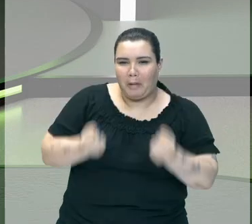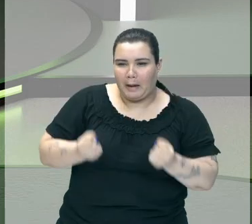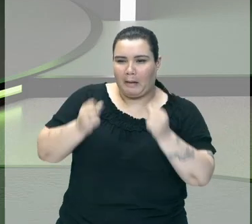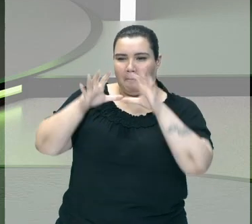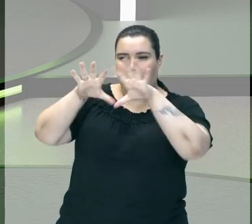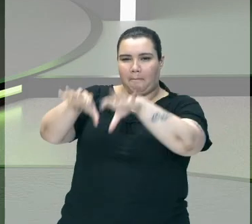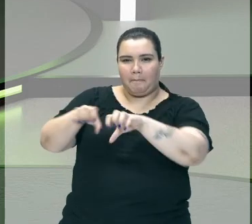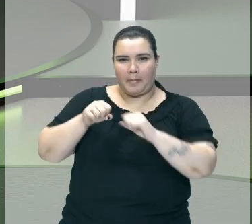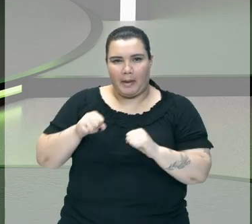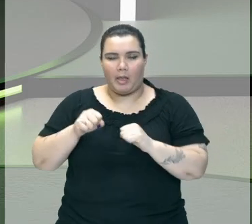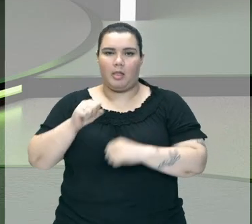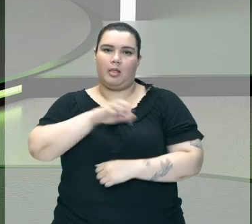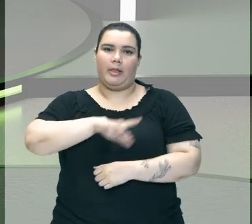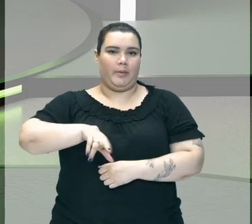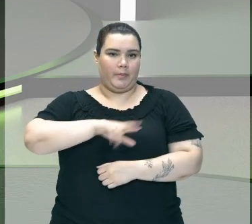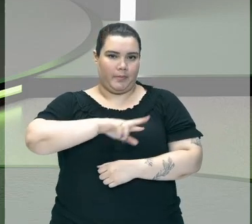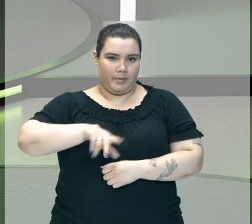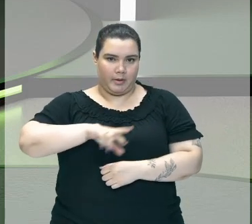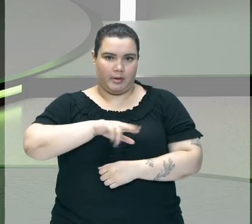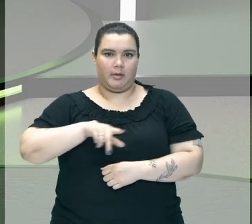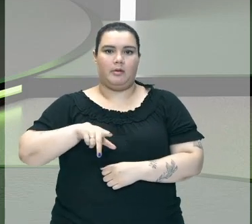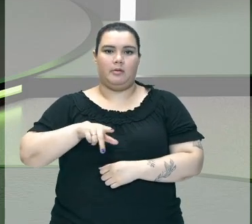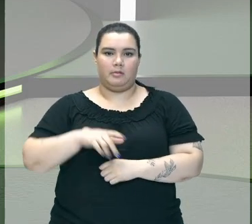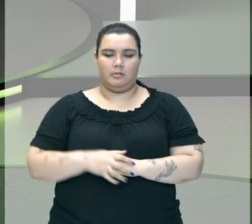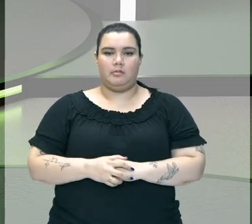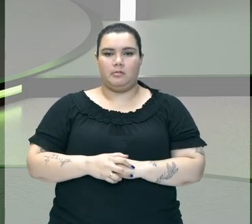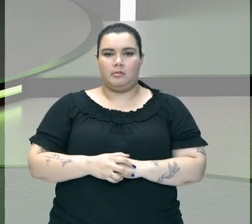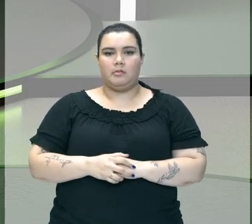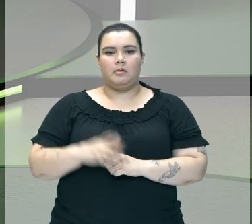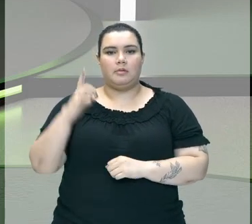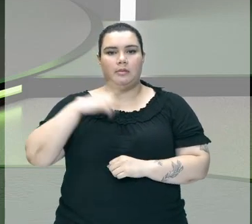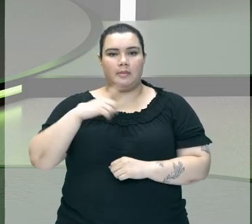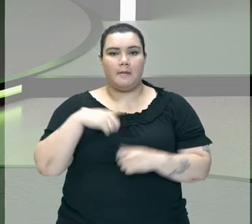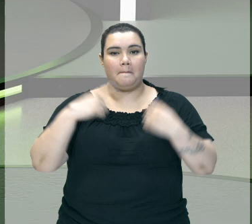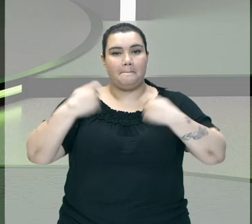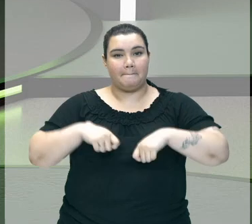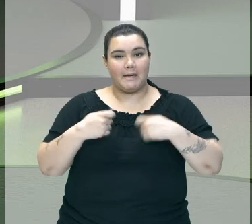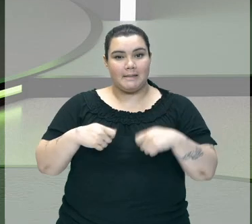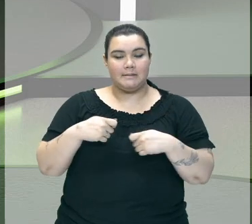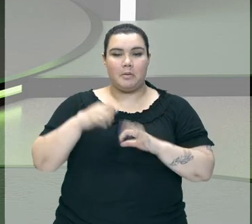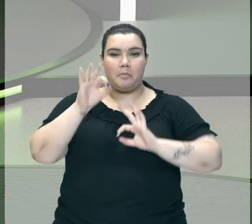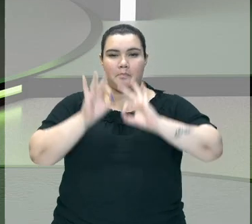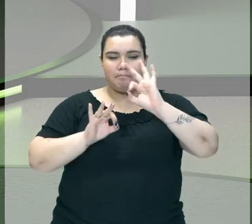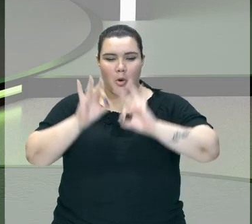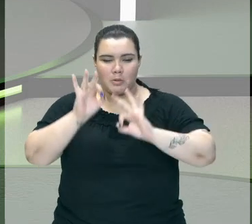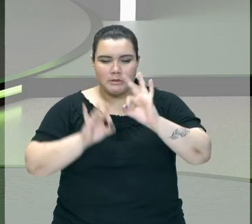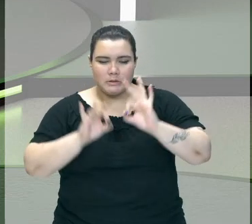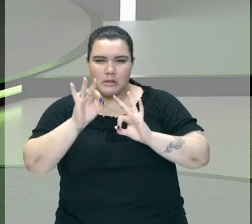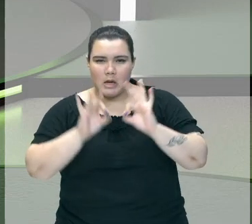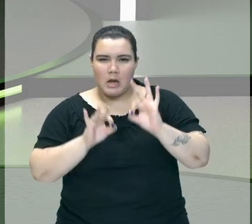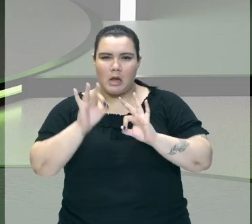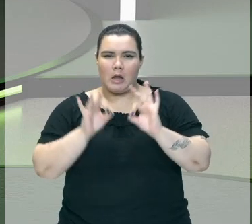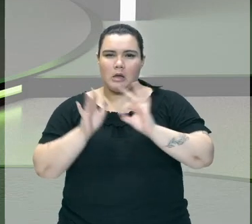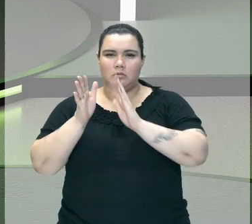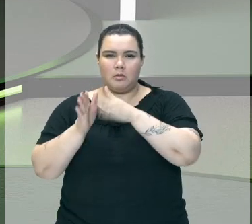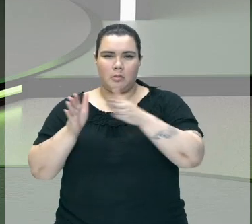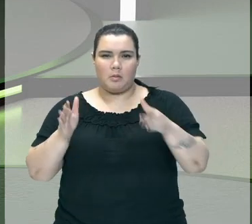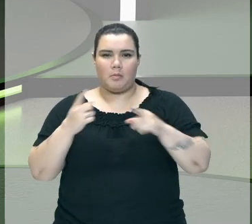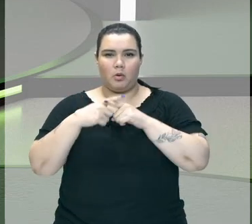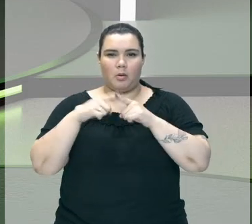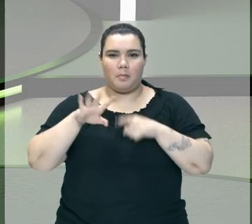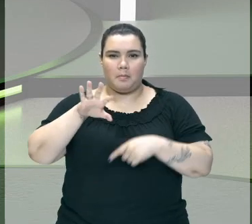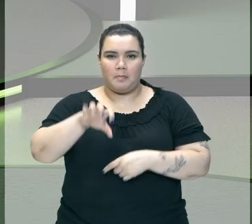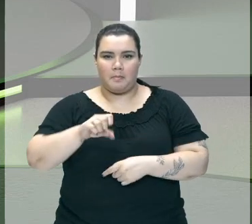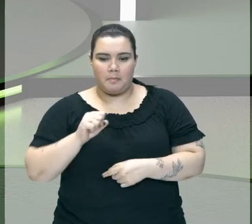barra De chumbo Certinha Bonitinha A gente precisa Passar por uma Transformação Porque nós pegamos Eles em forma